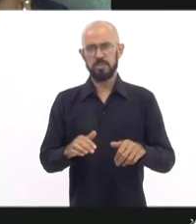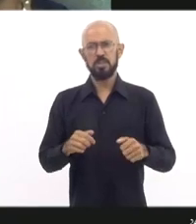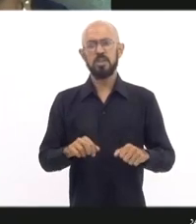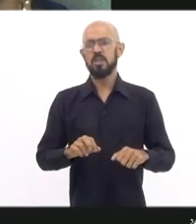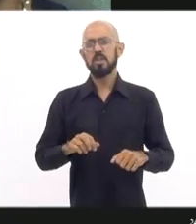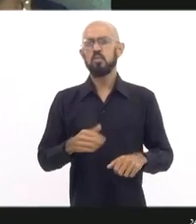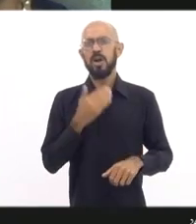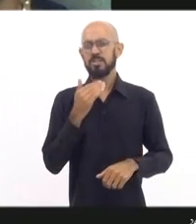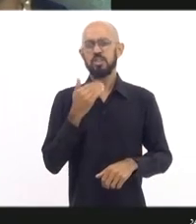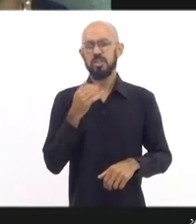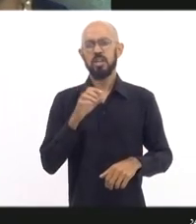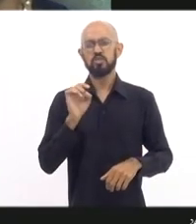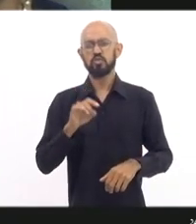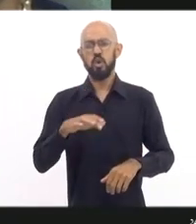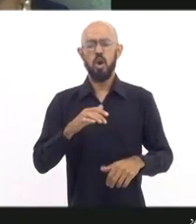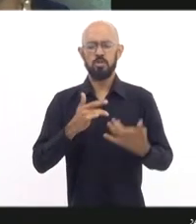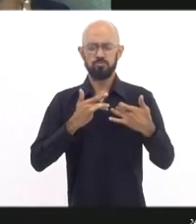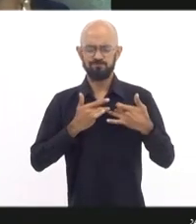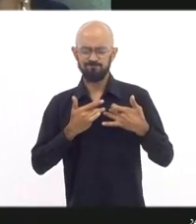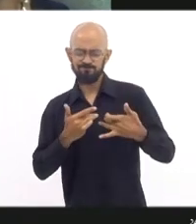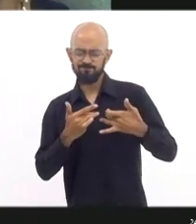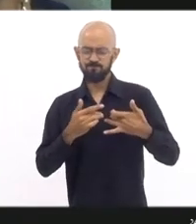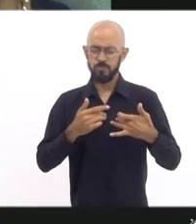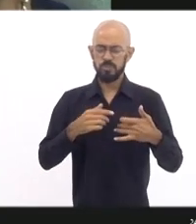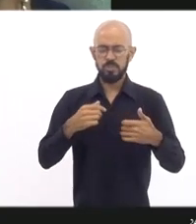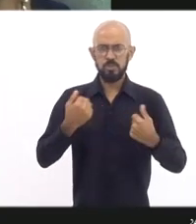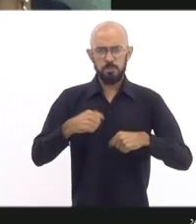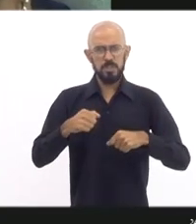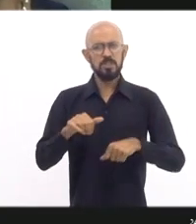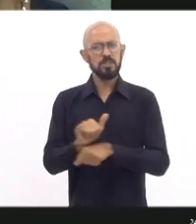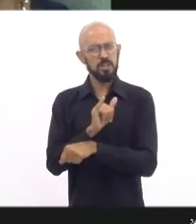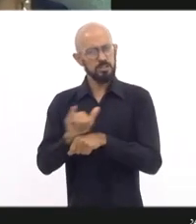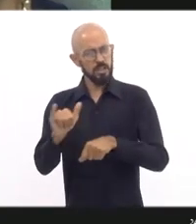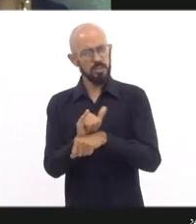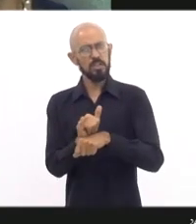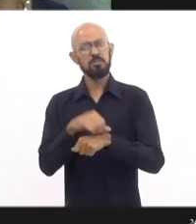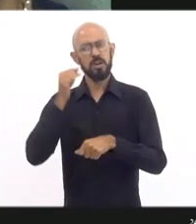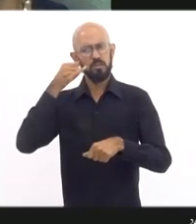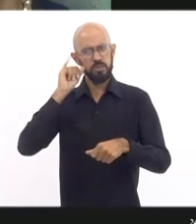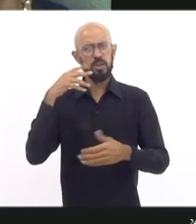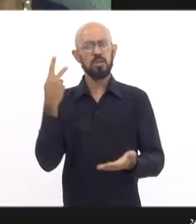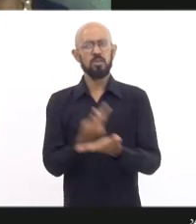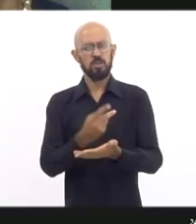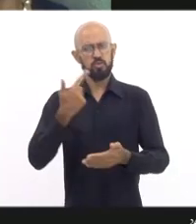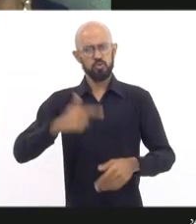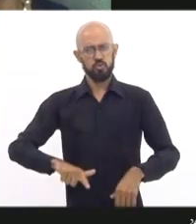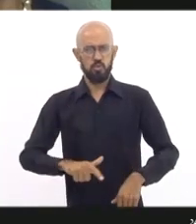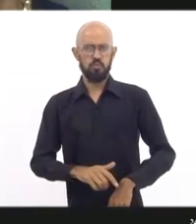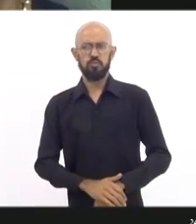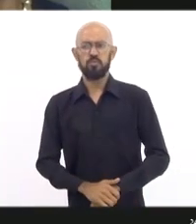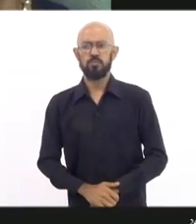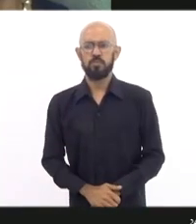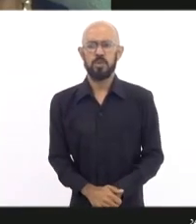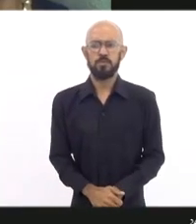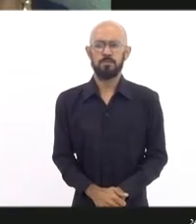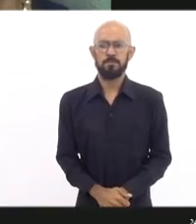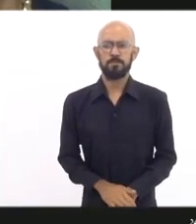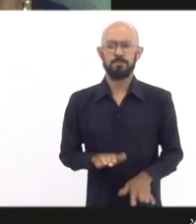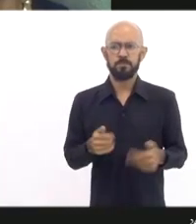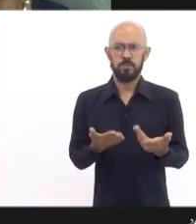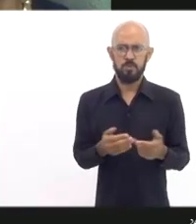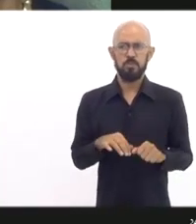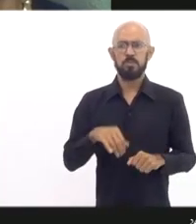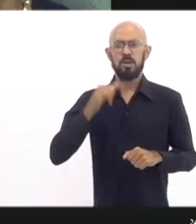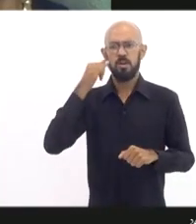inconformismo. A gente tem que saber como atuar para evitar que essas coisas aconteçam. Então, sem mais